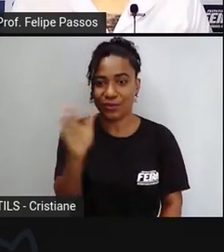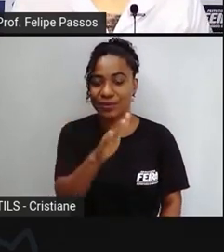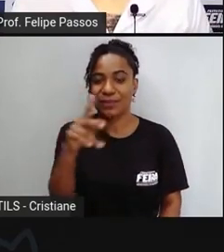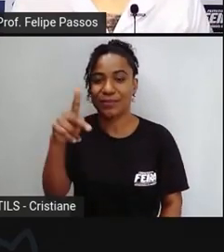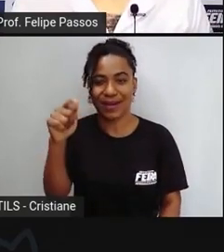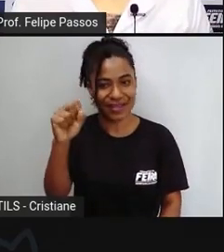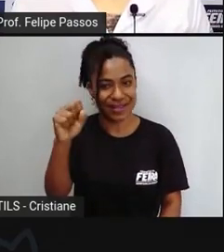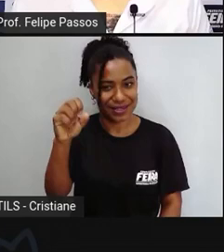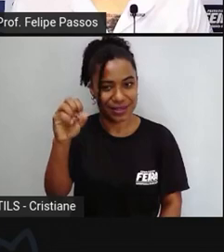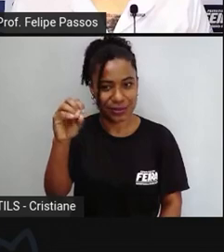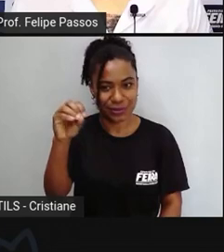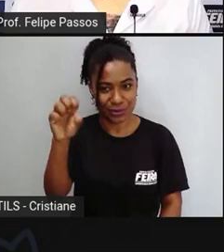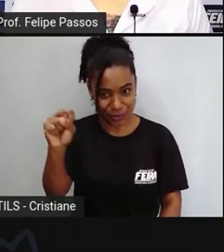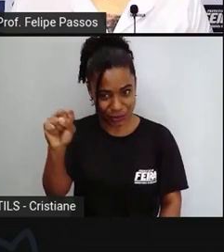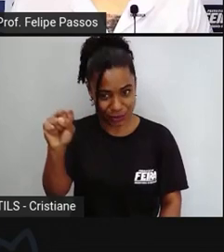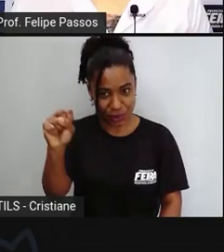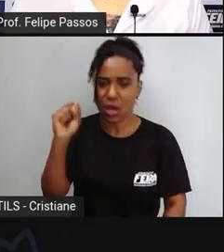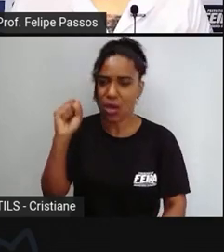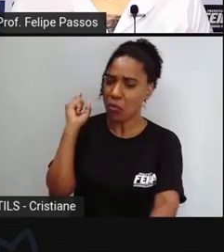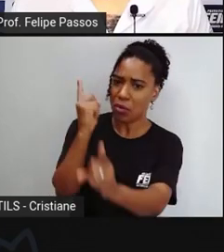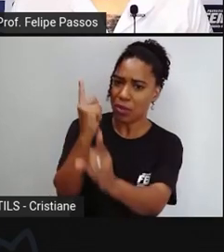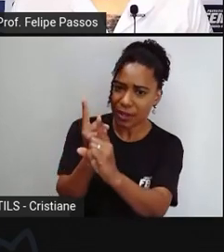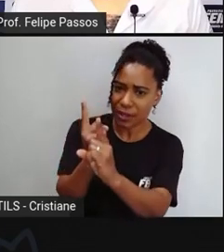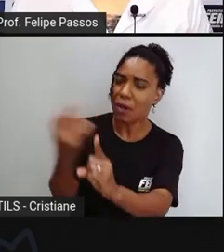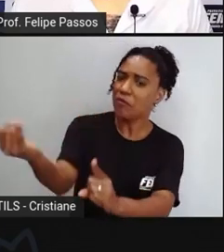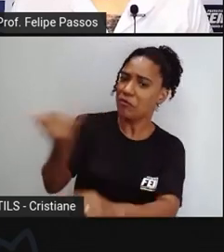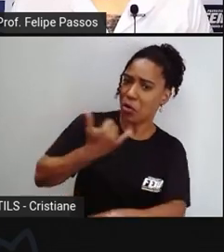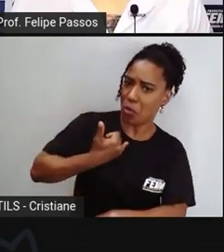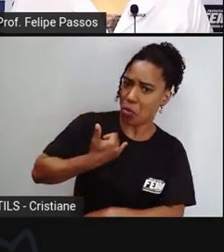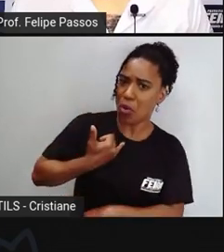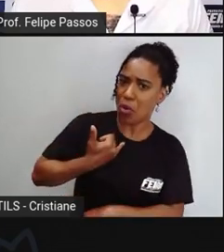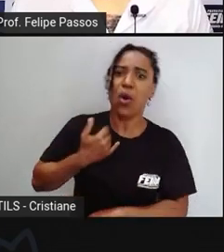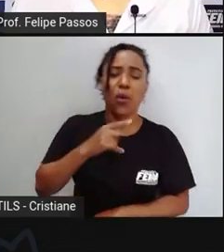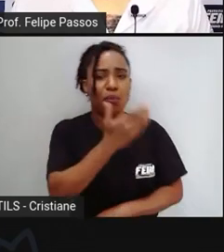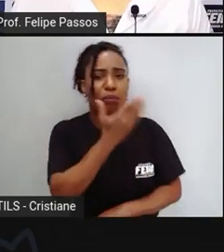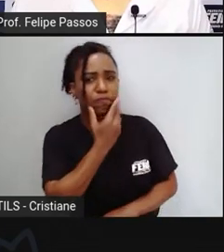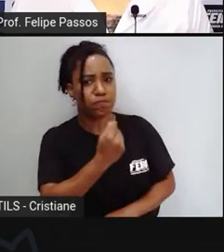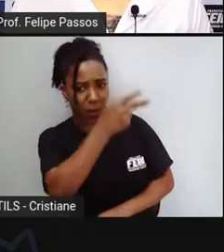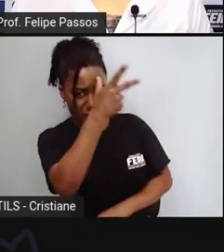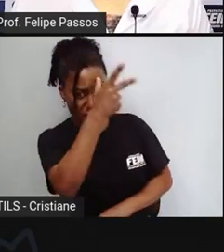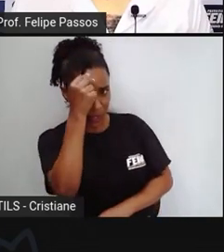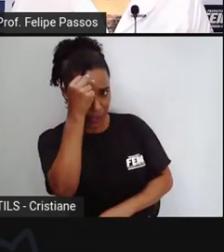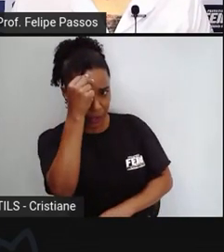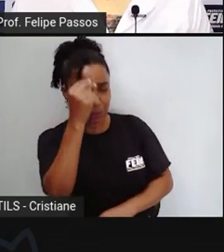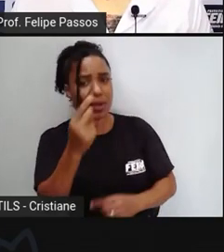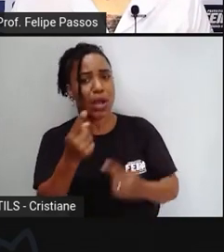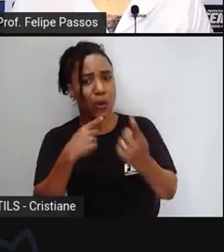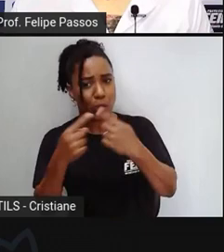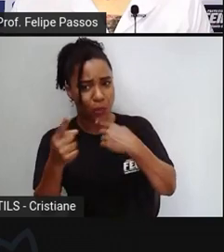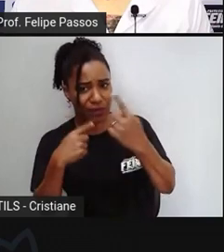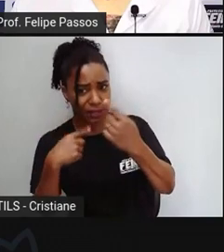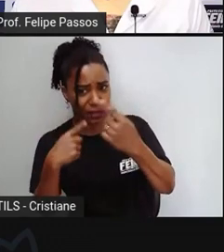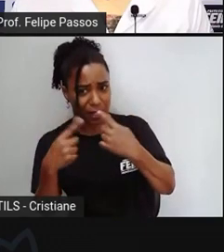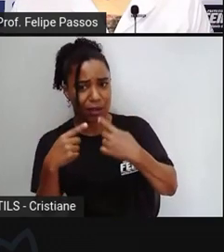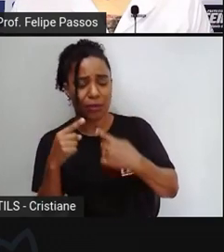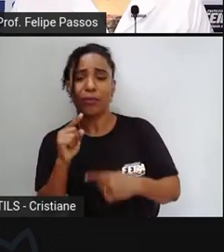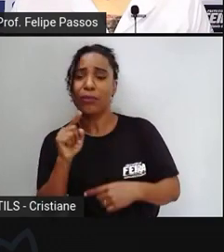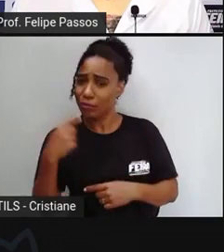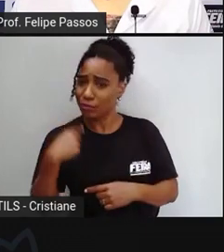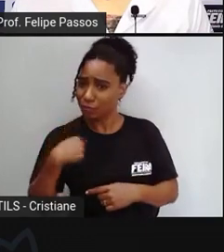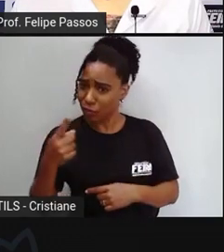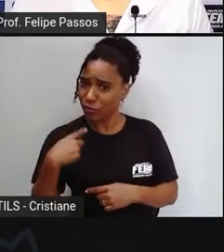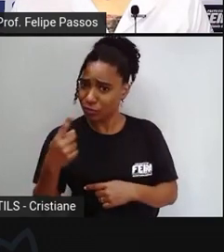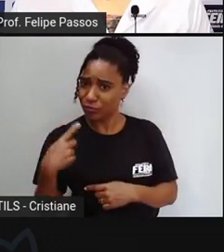quer falar comigo e com você. Ele descobriu que essa questão de meio